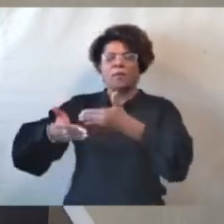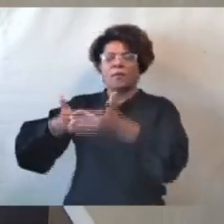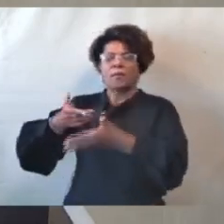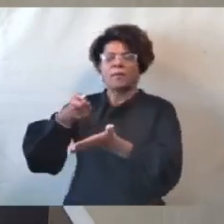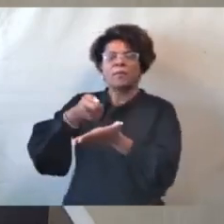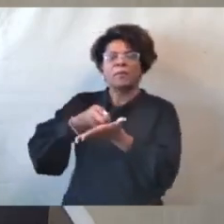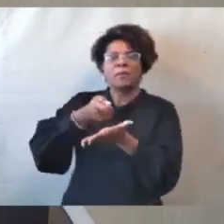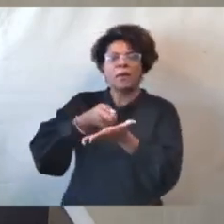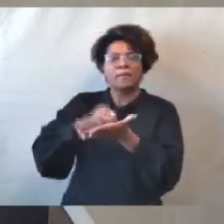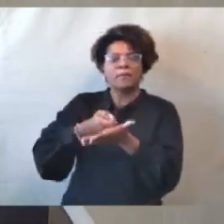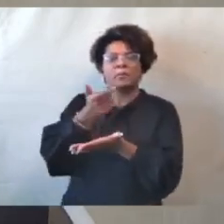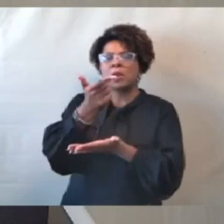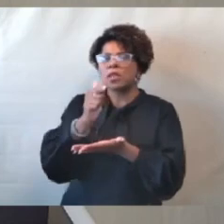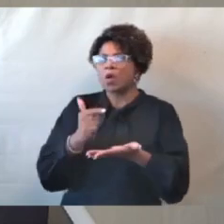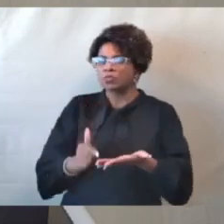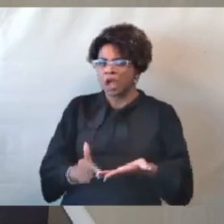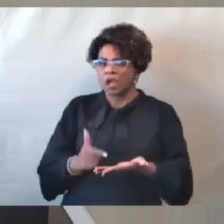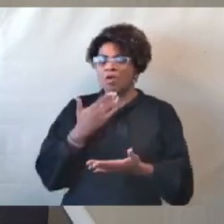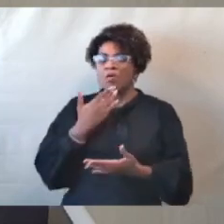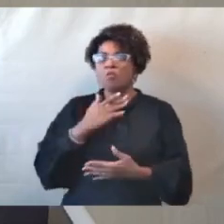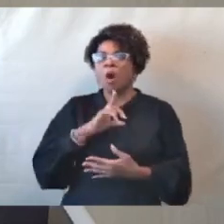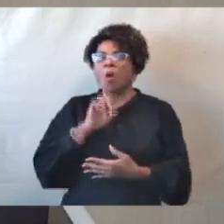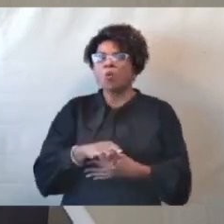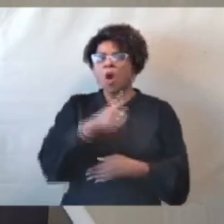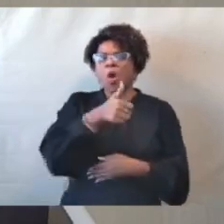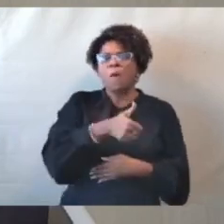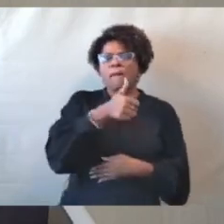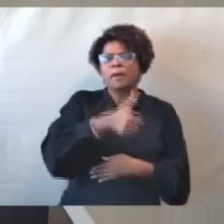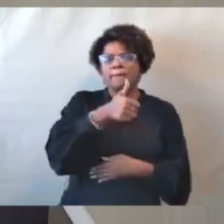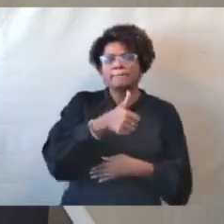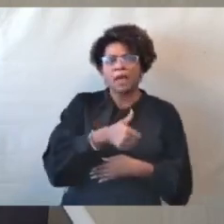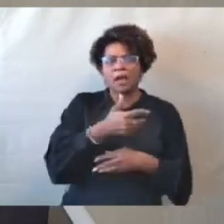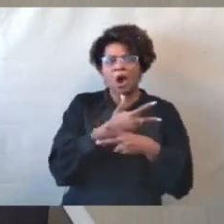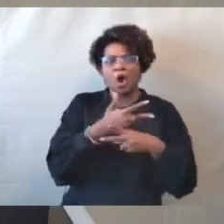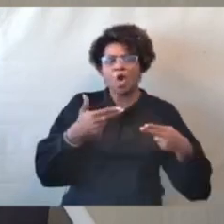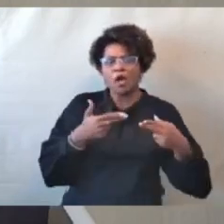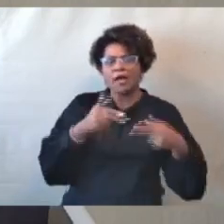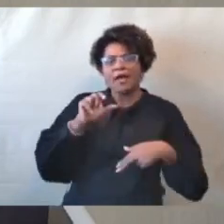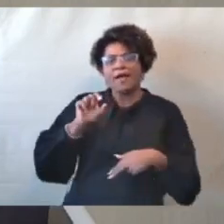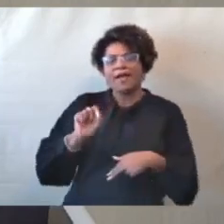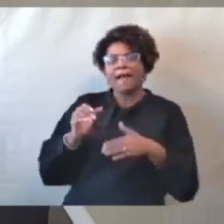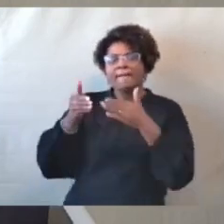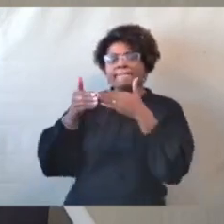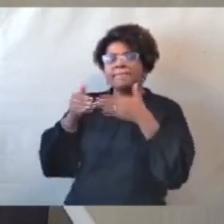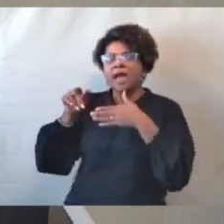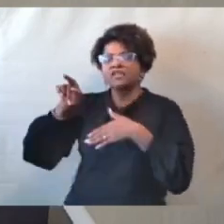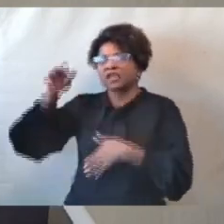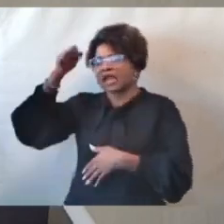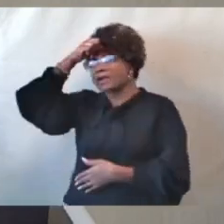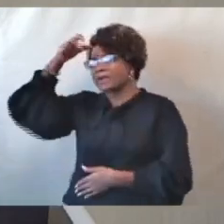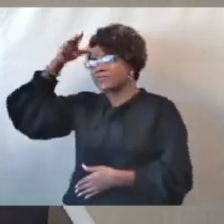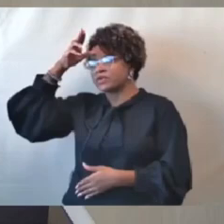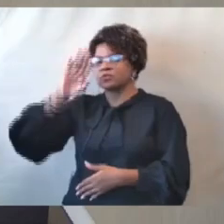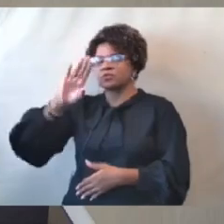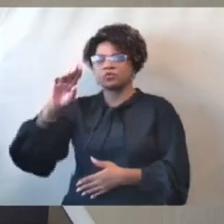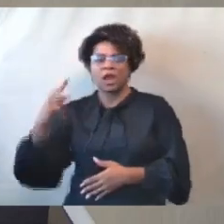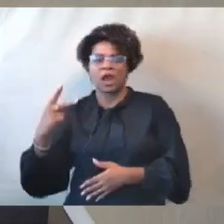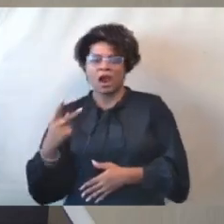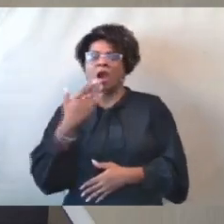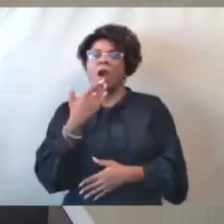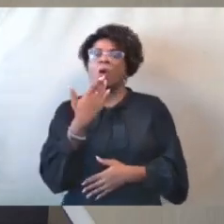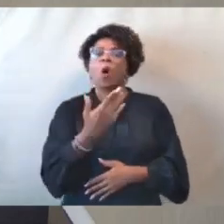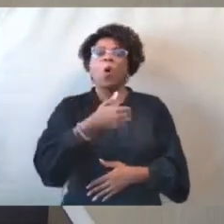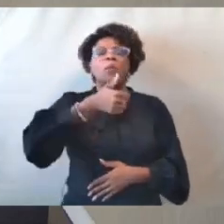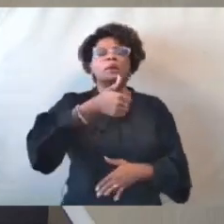Qual que é o primeiro passo? quem solicita na Prefeitura de Belo Horizonte, qual o primeiro documento e quais são os